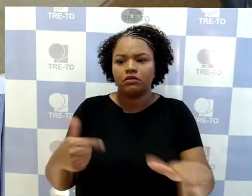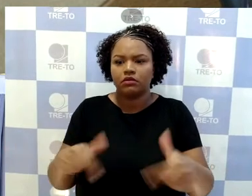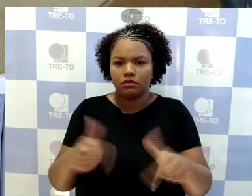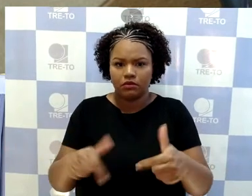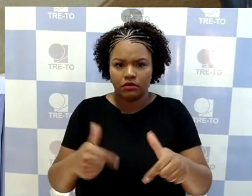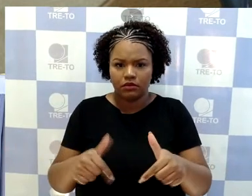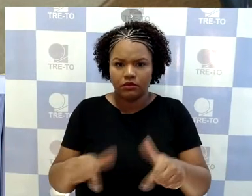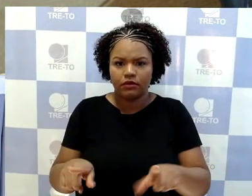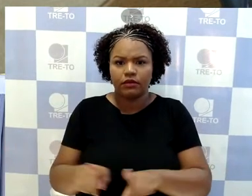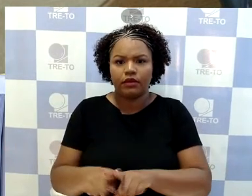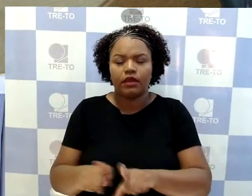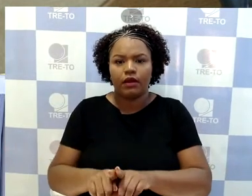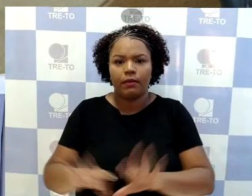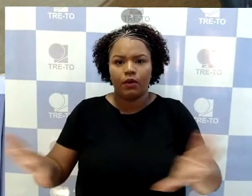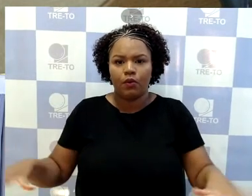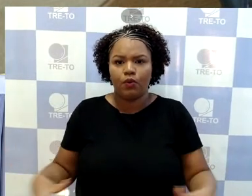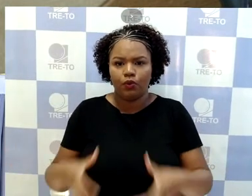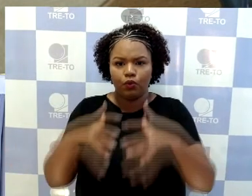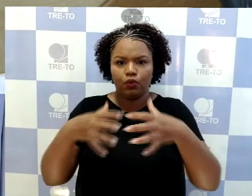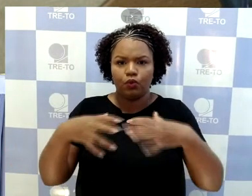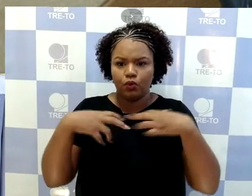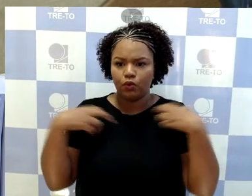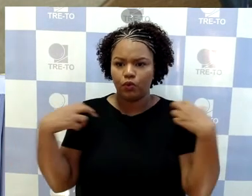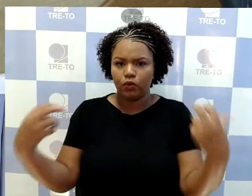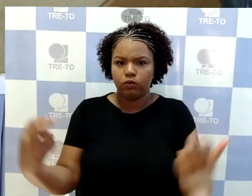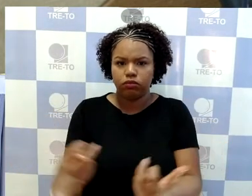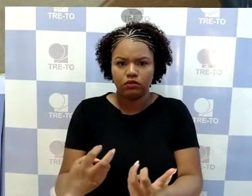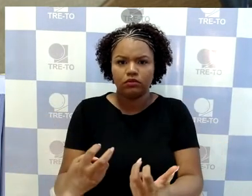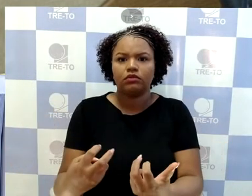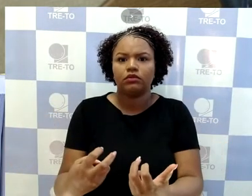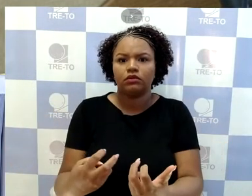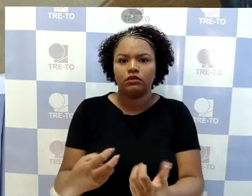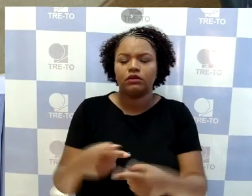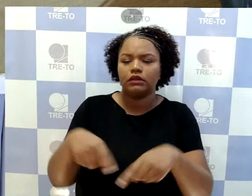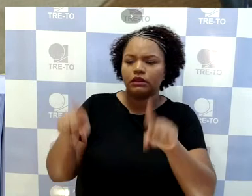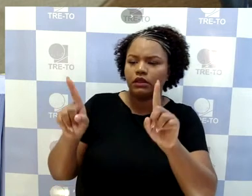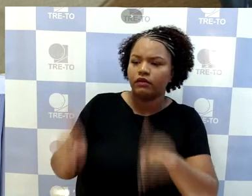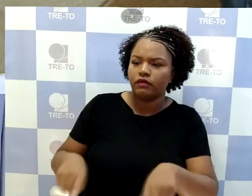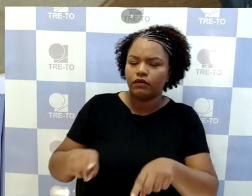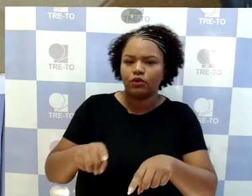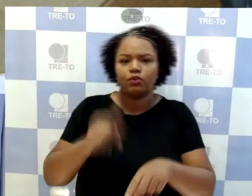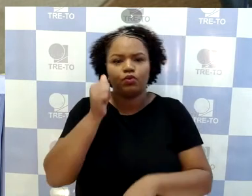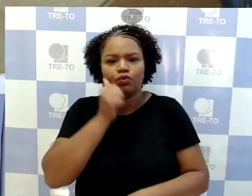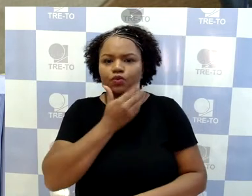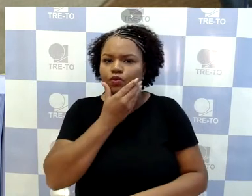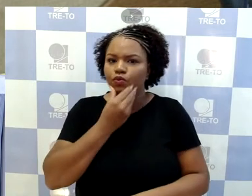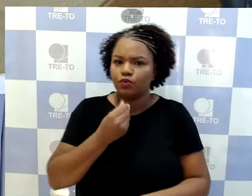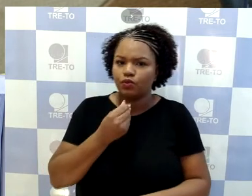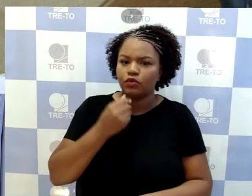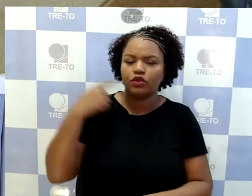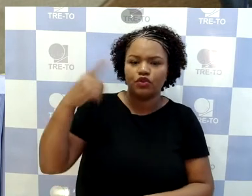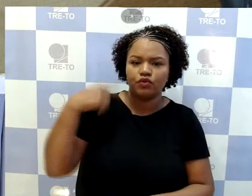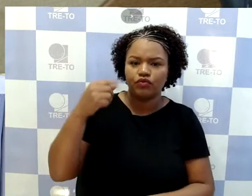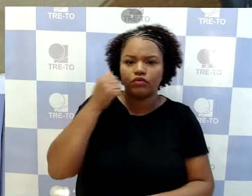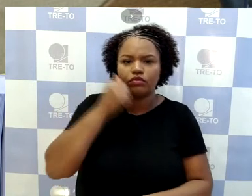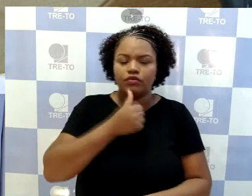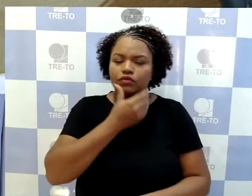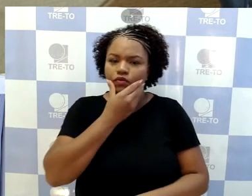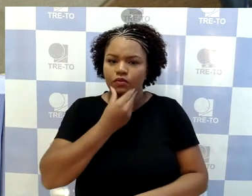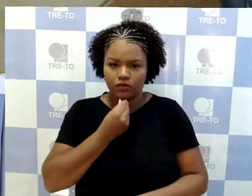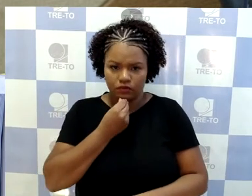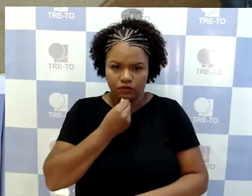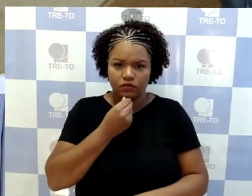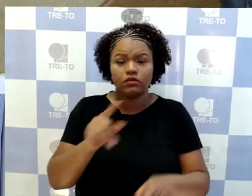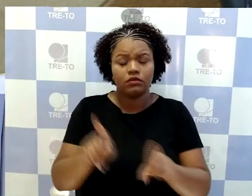magistradas, magistrados, servidoras, servidores, advogadas e advogados, partes e demais